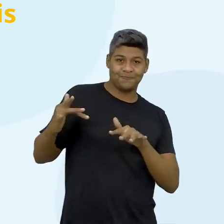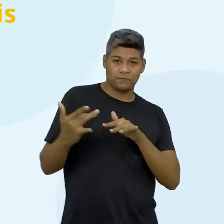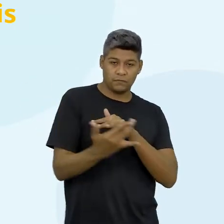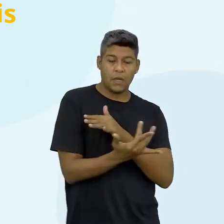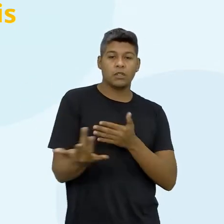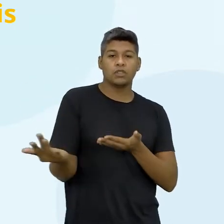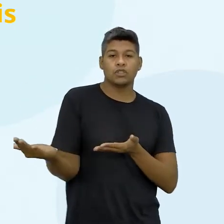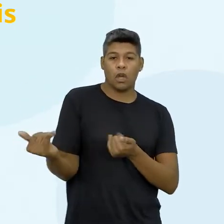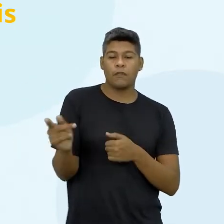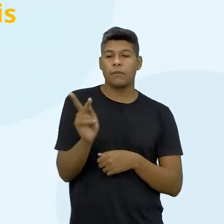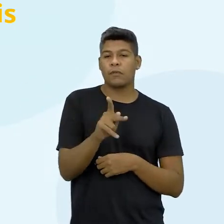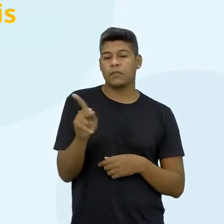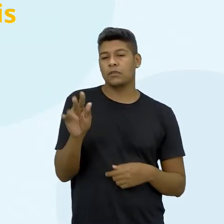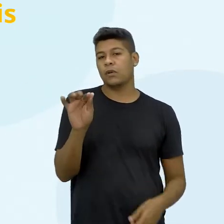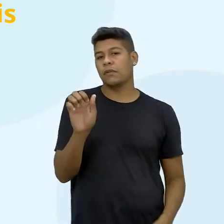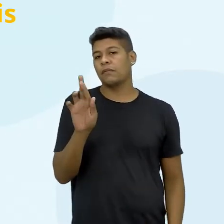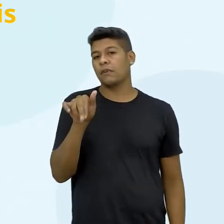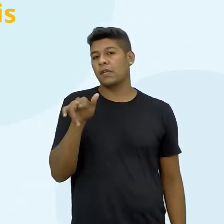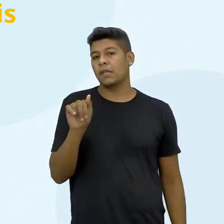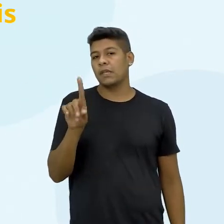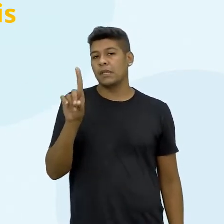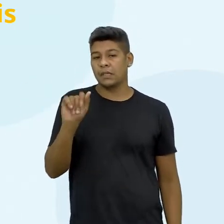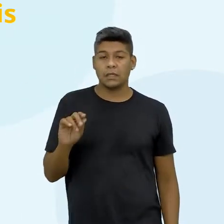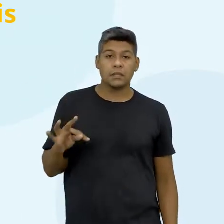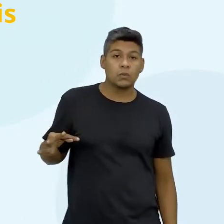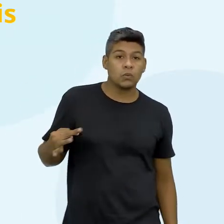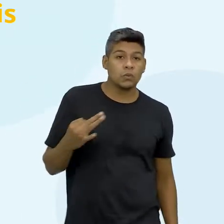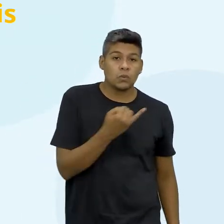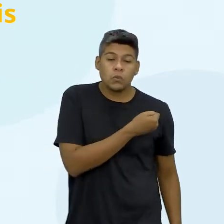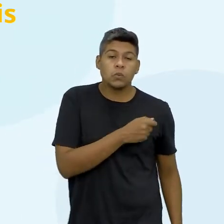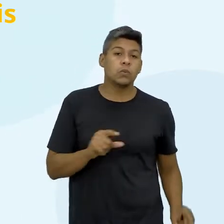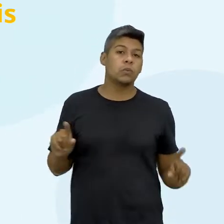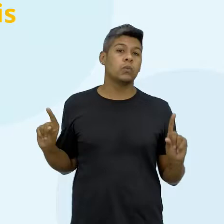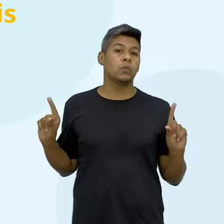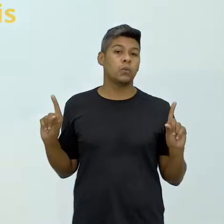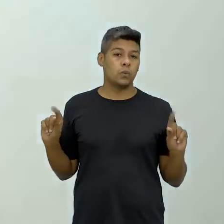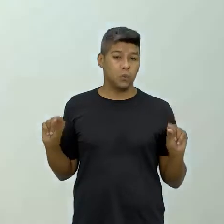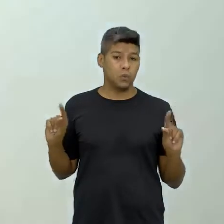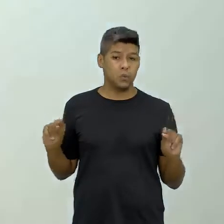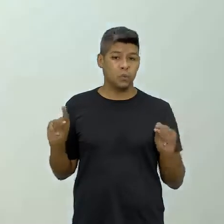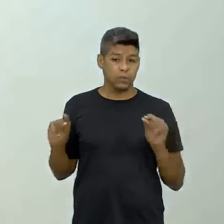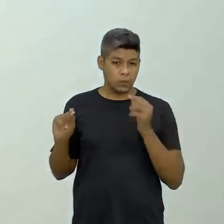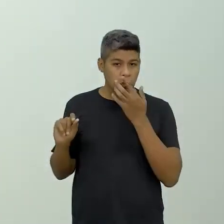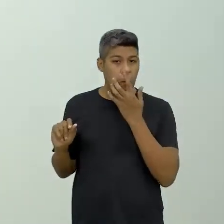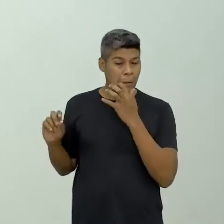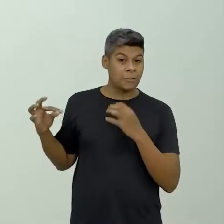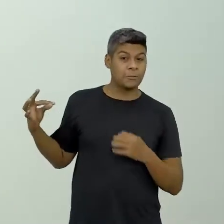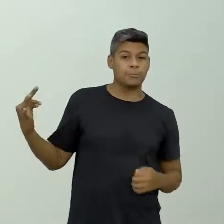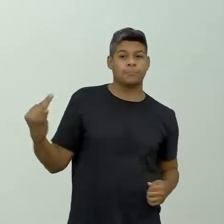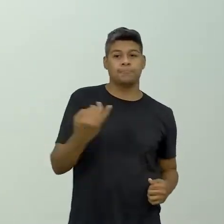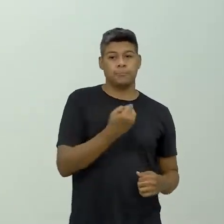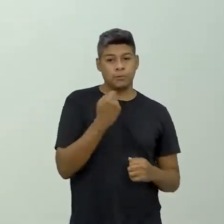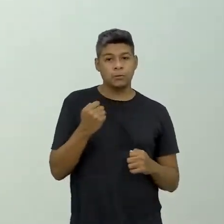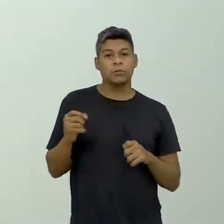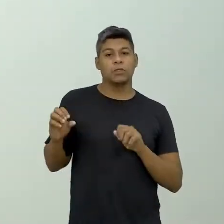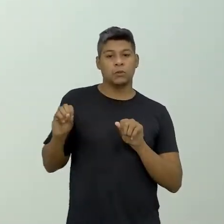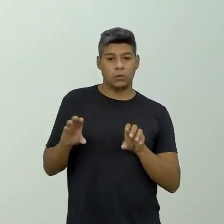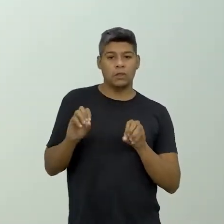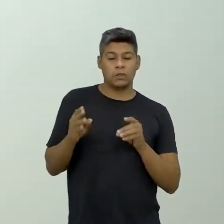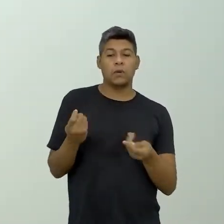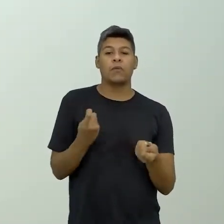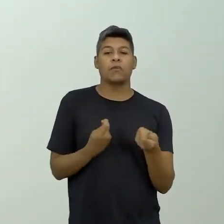com a professora Fernanda. Tudo isso dentro deste bloco todo, educação